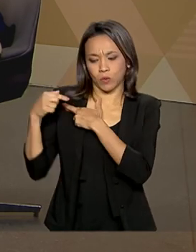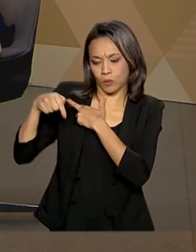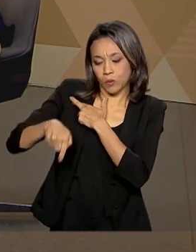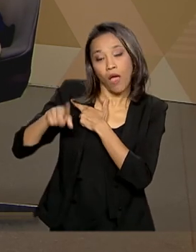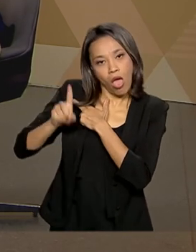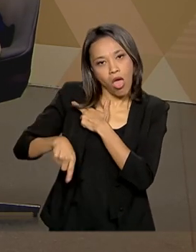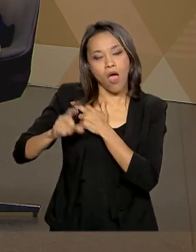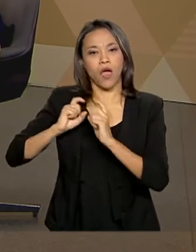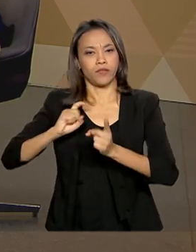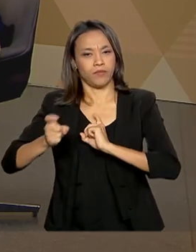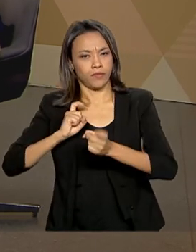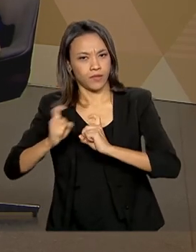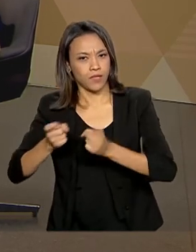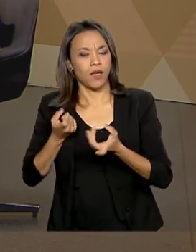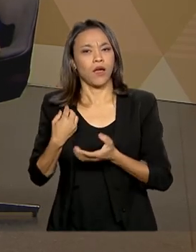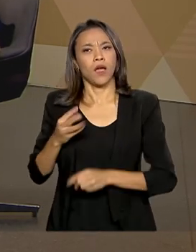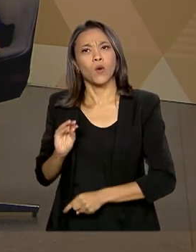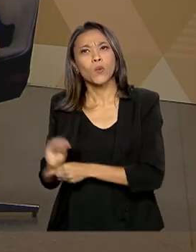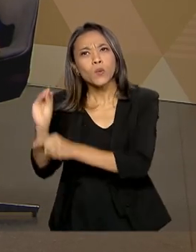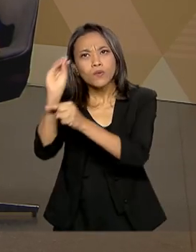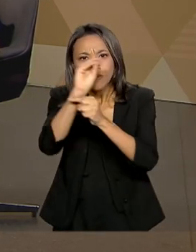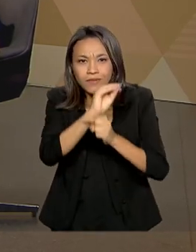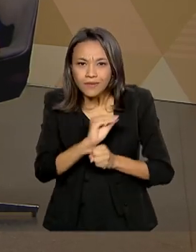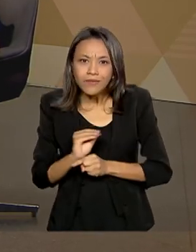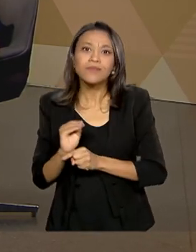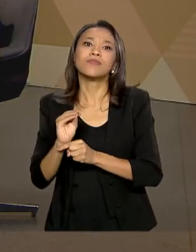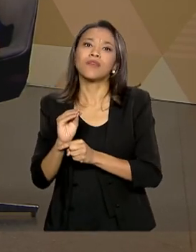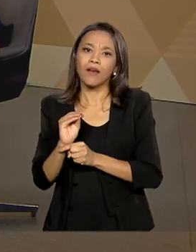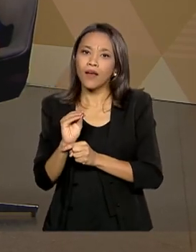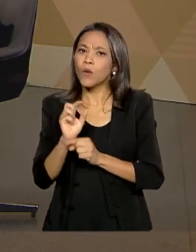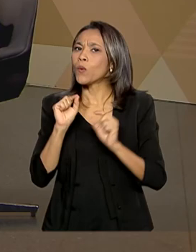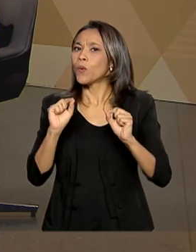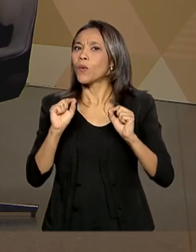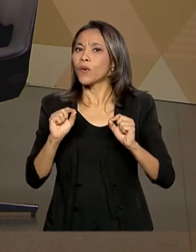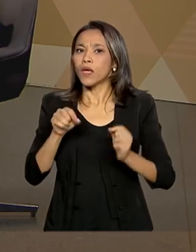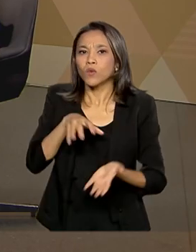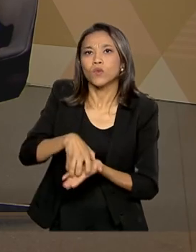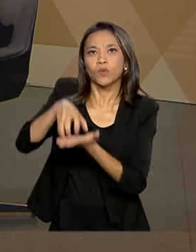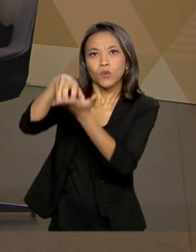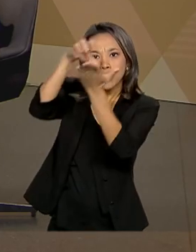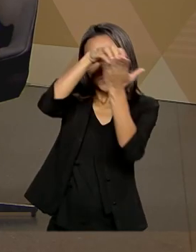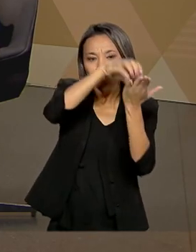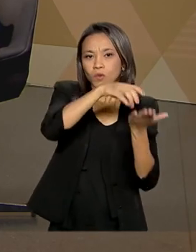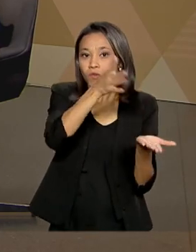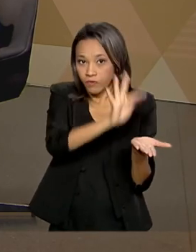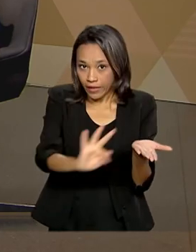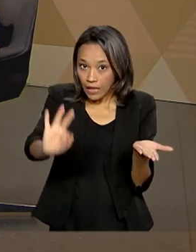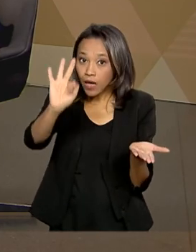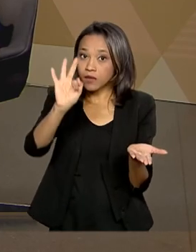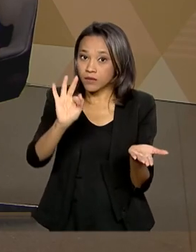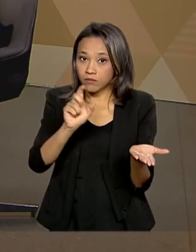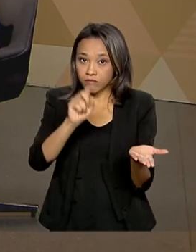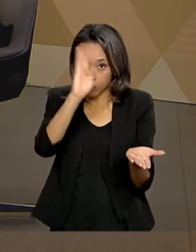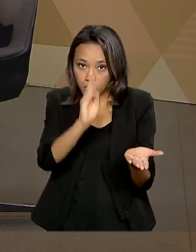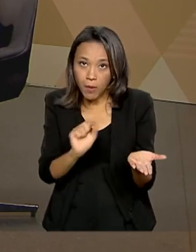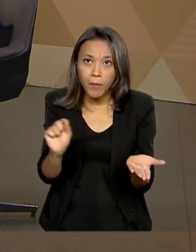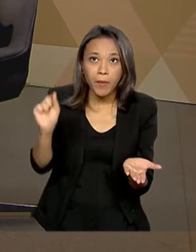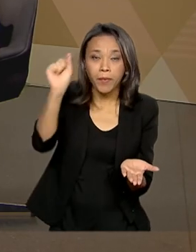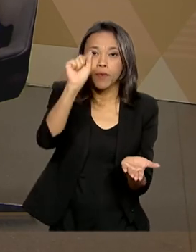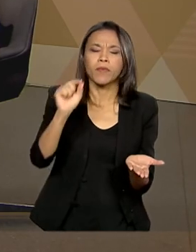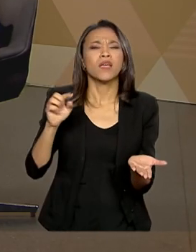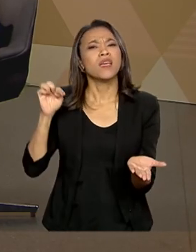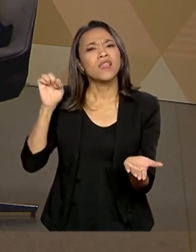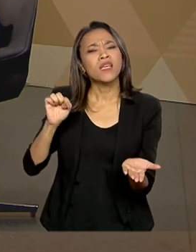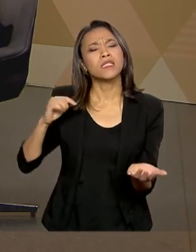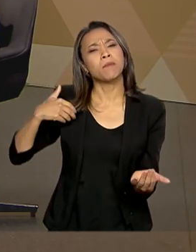a gestão, a manutenção, a conservação das unidades de conservação federais. E nesse